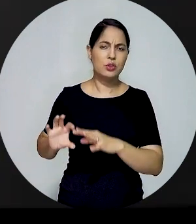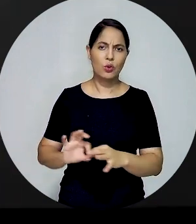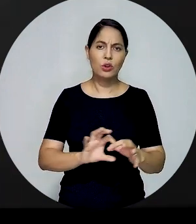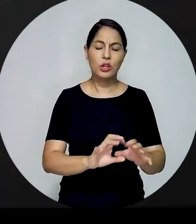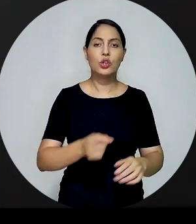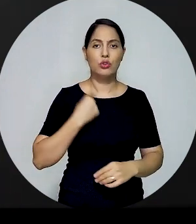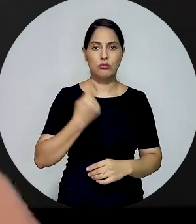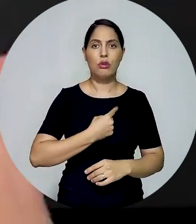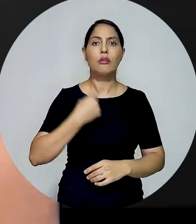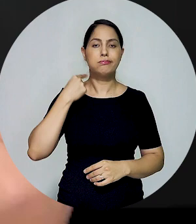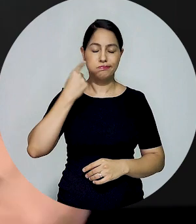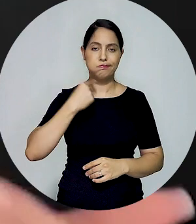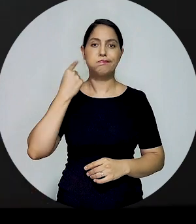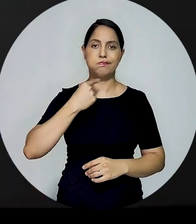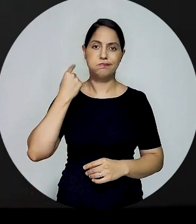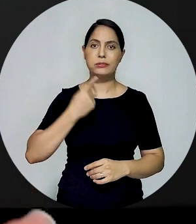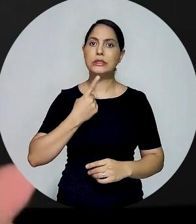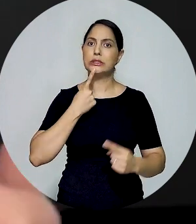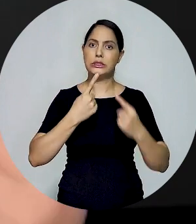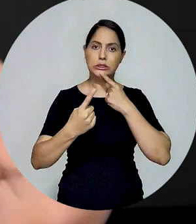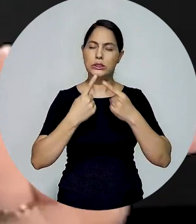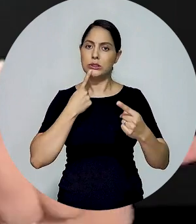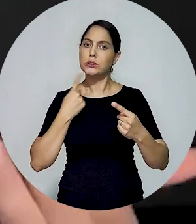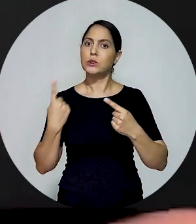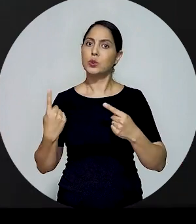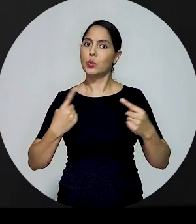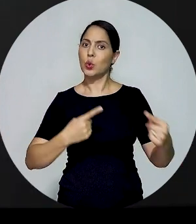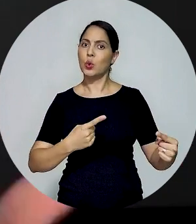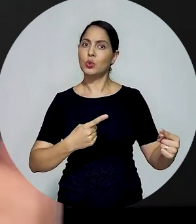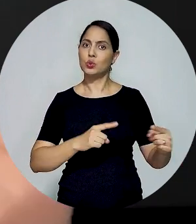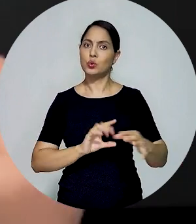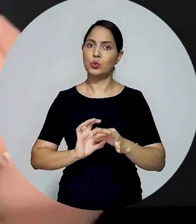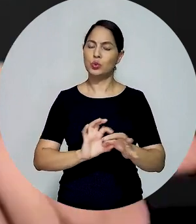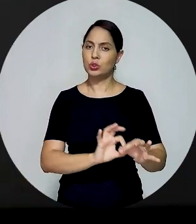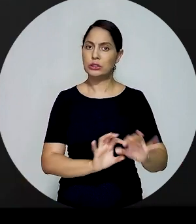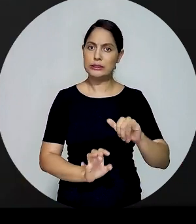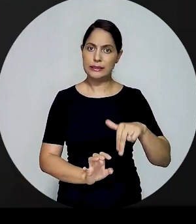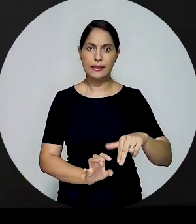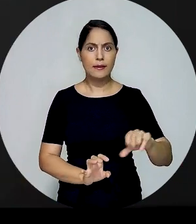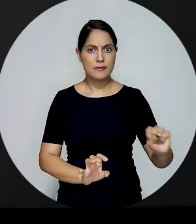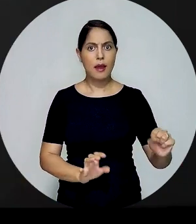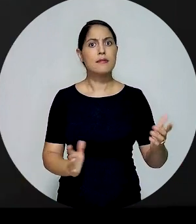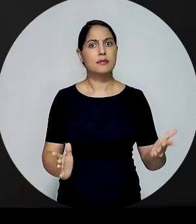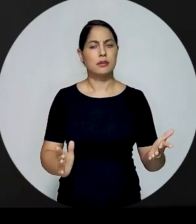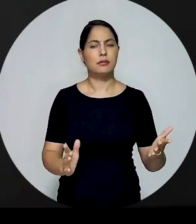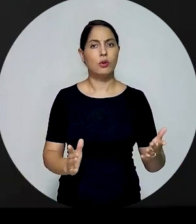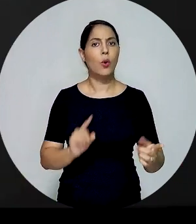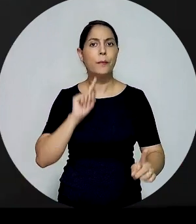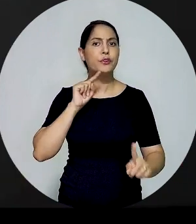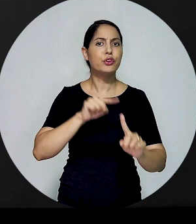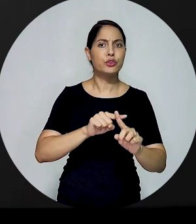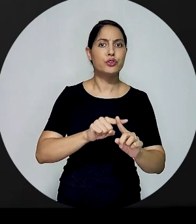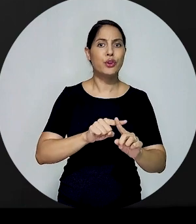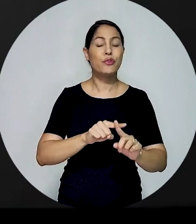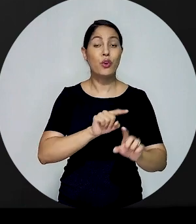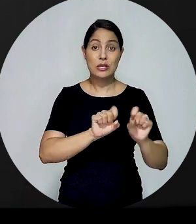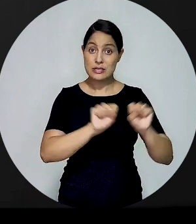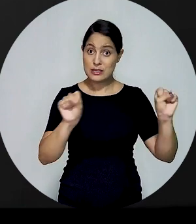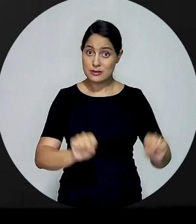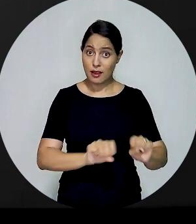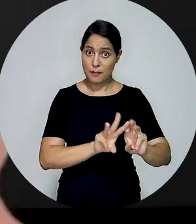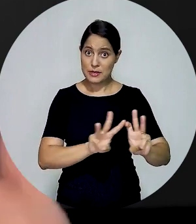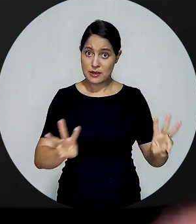advocacia tem levantado muitas críticas e sugestões para melhorias do sistema.